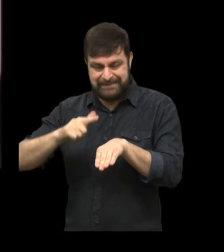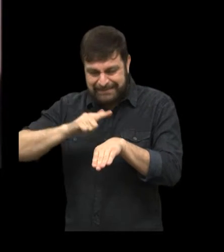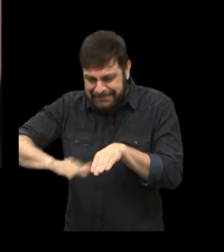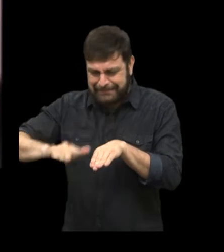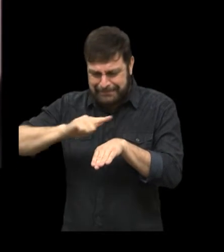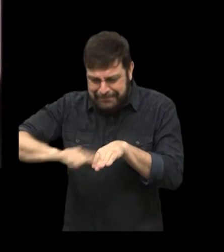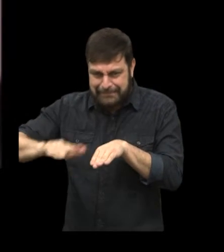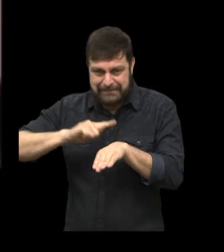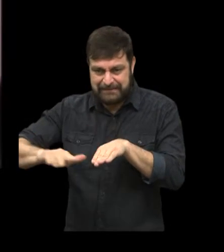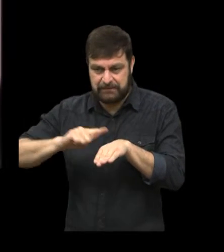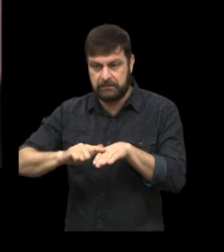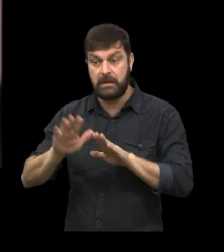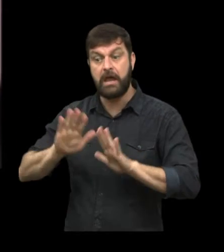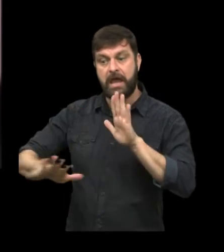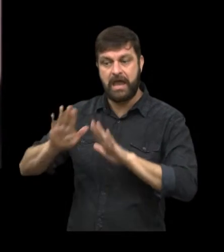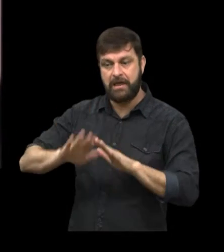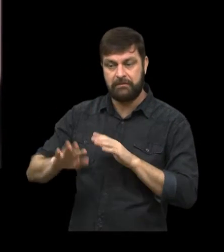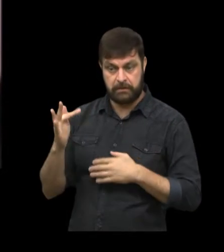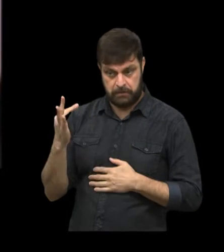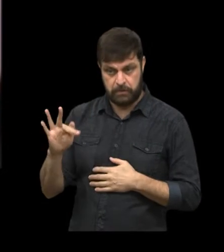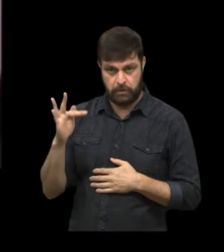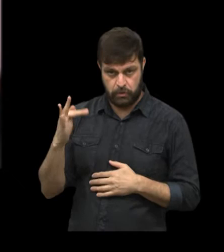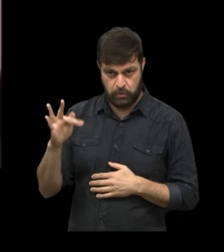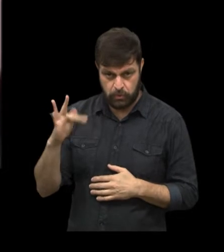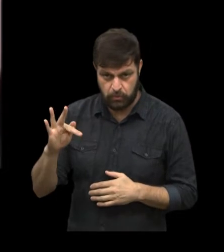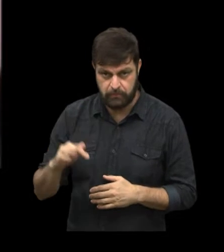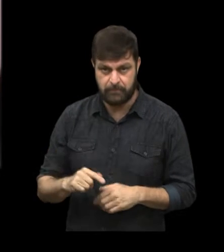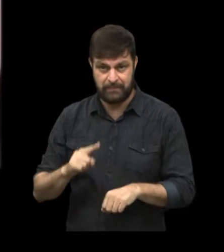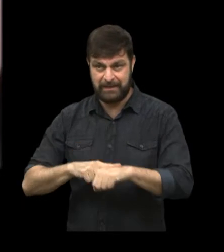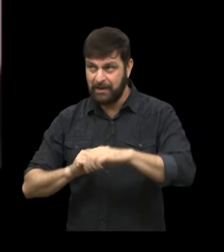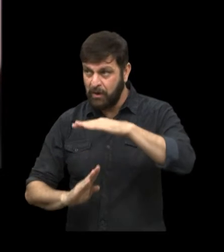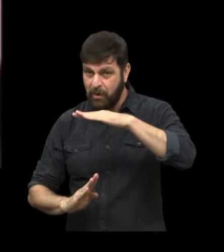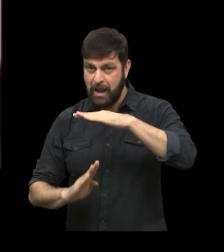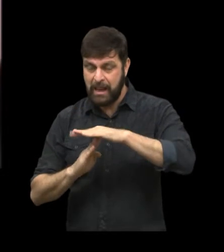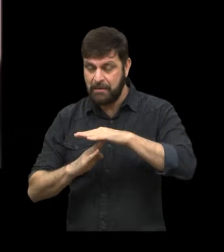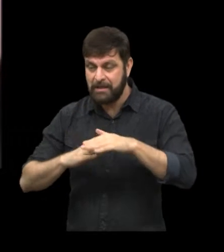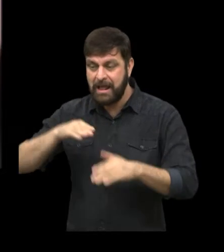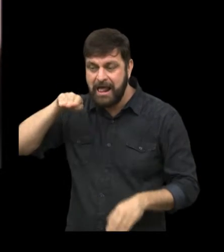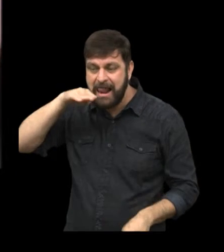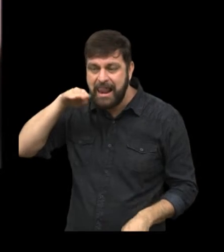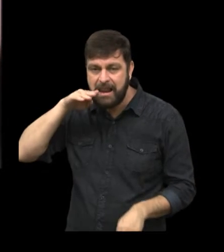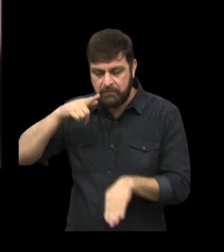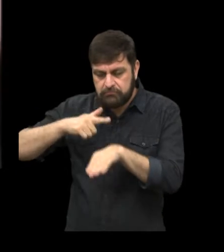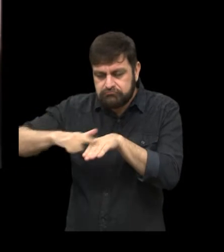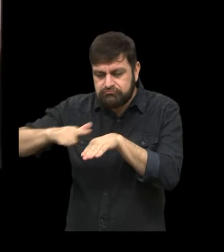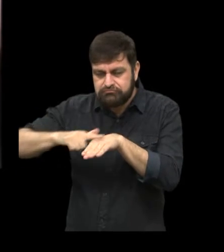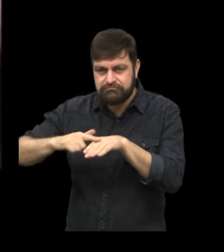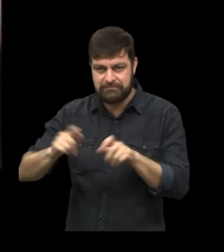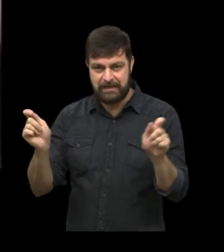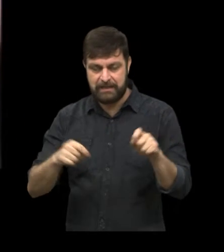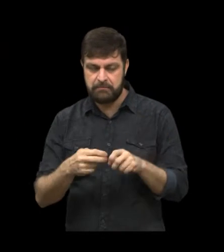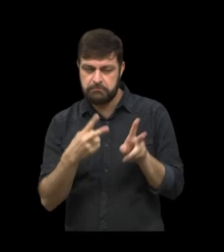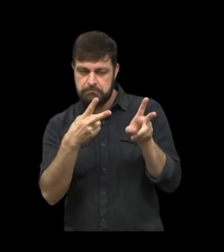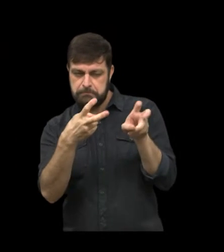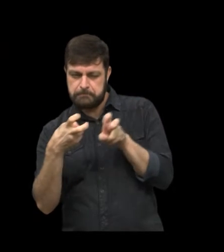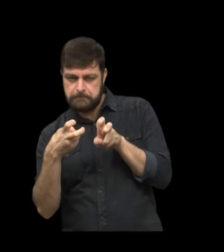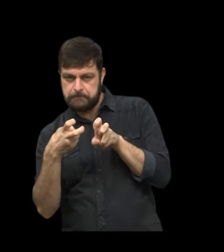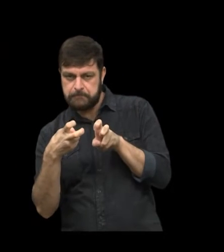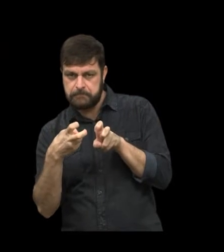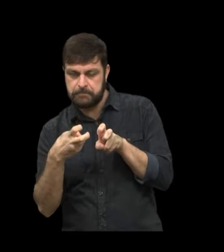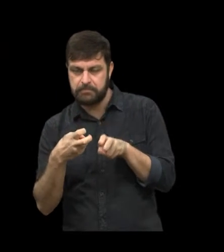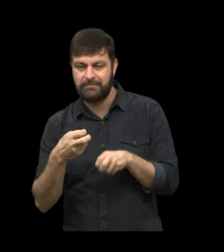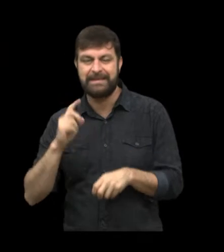raspar nelas, senão elas podem ser machucadas, feridas. Então o limite de limpeza é até encostar nelas. E aqui a gente consegue visualizar meio